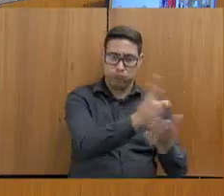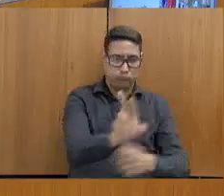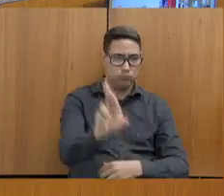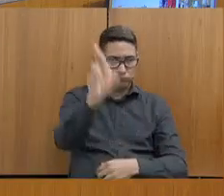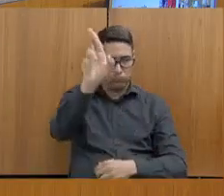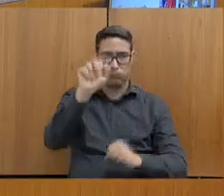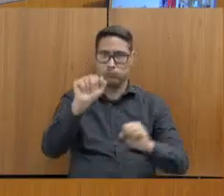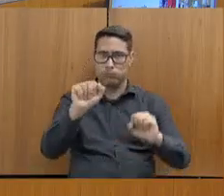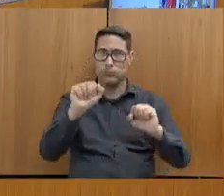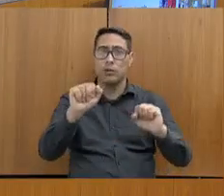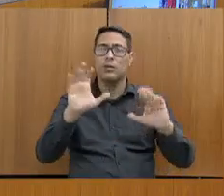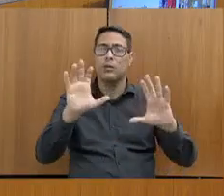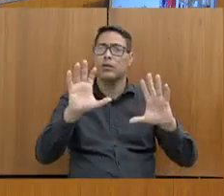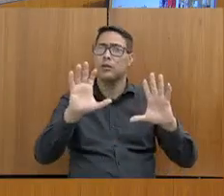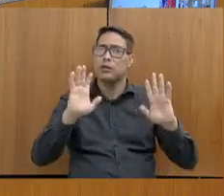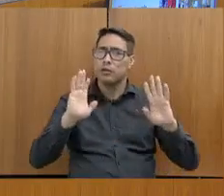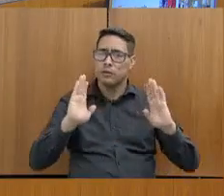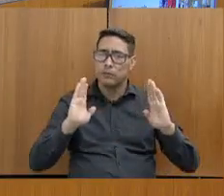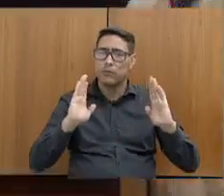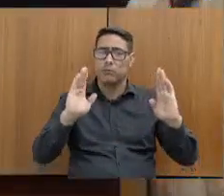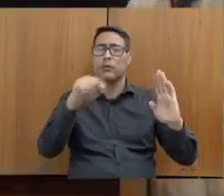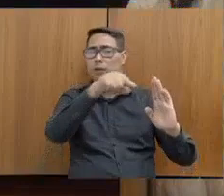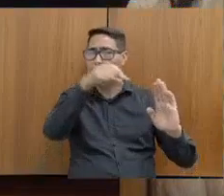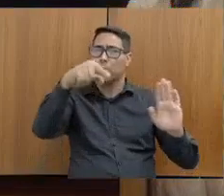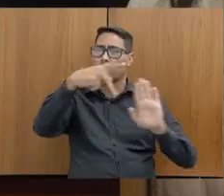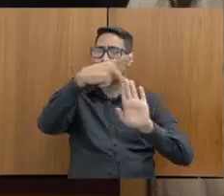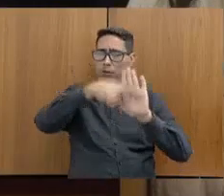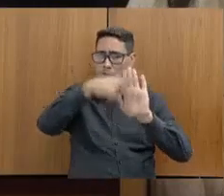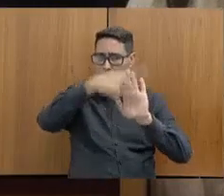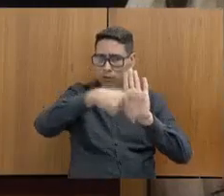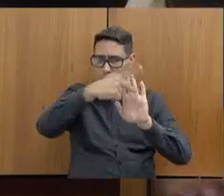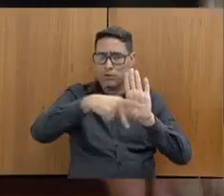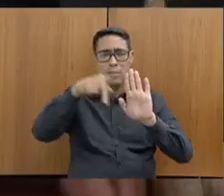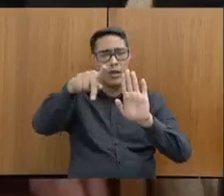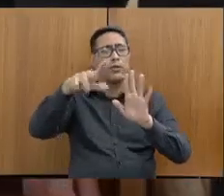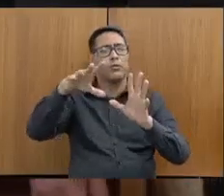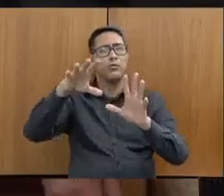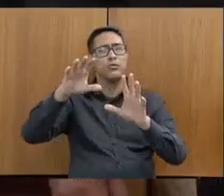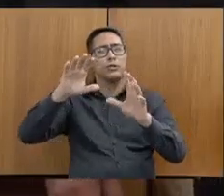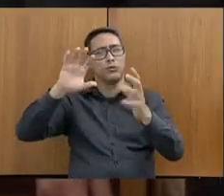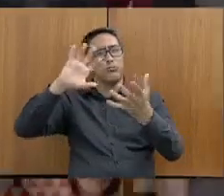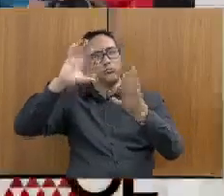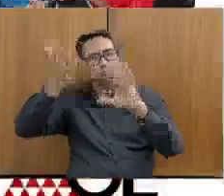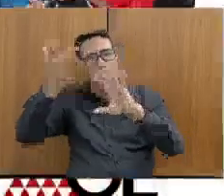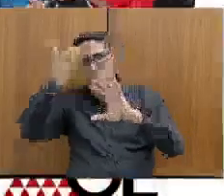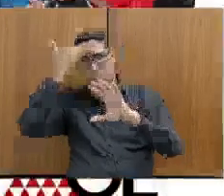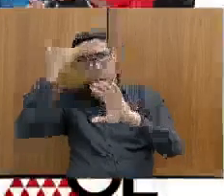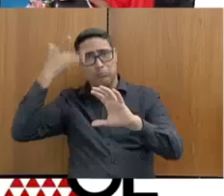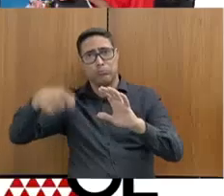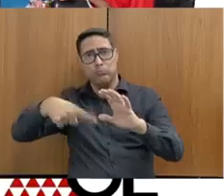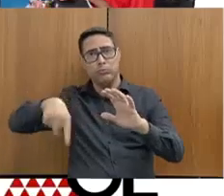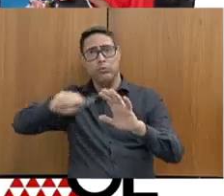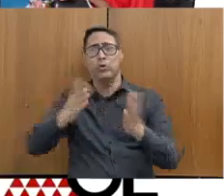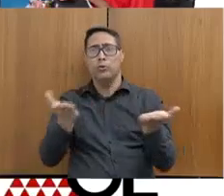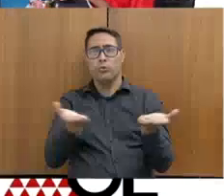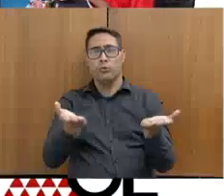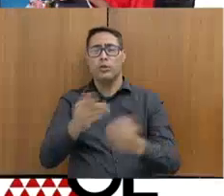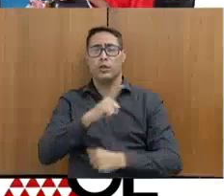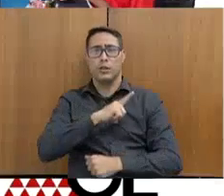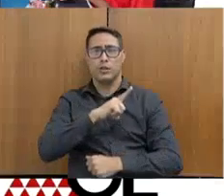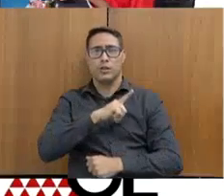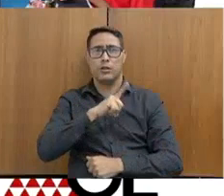Inicialmente, dentro do nosso projeto de ressocialização, é importante que se diga que hoje nós temos em torno de